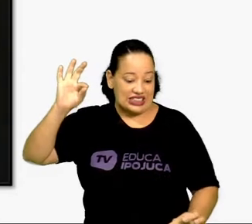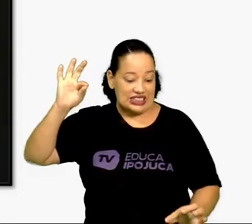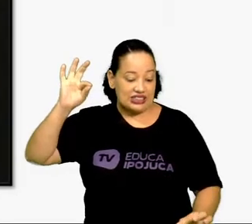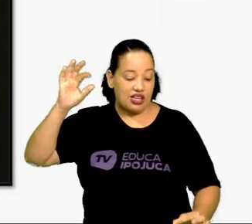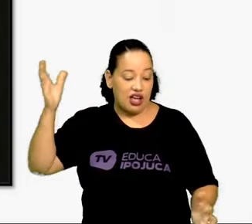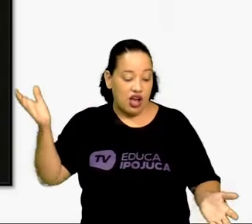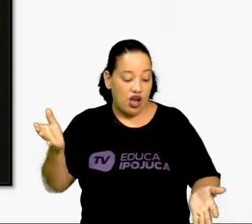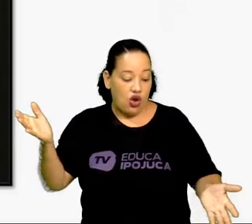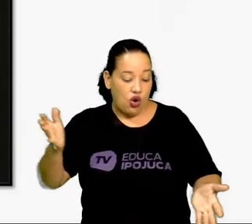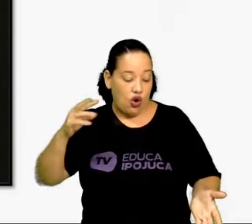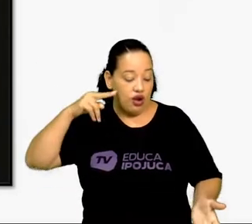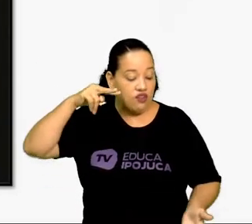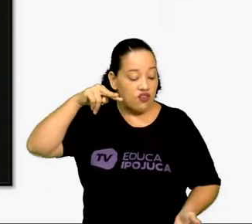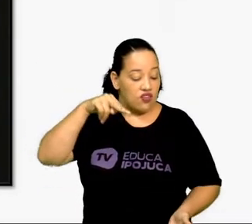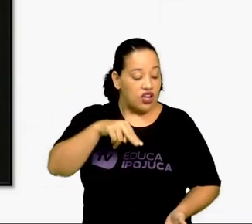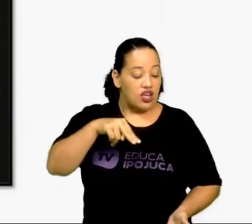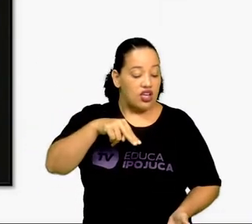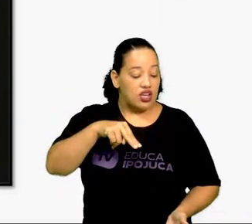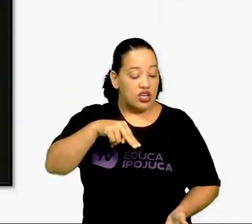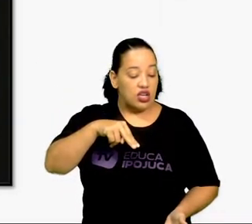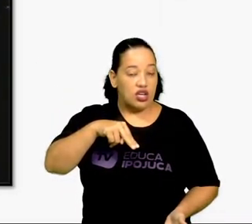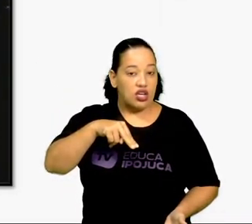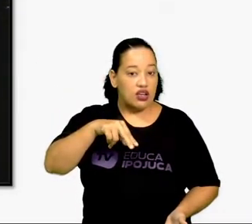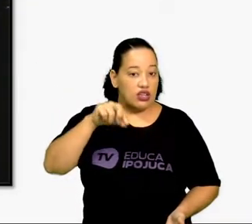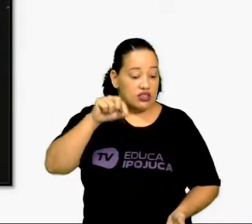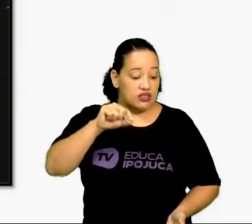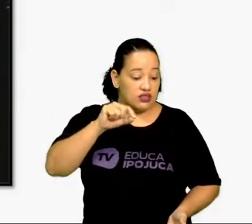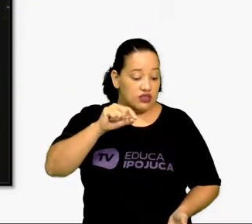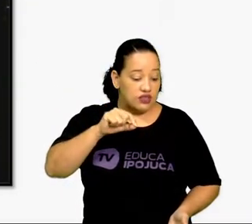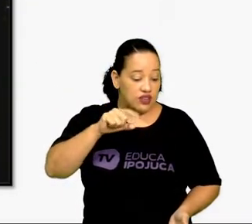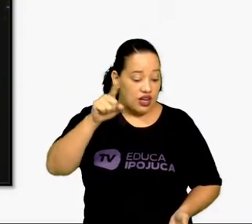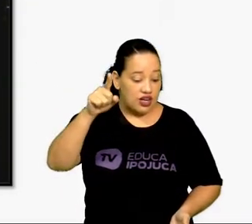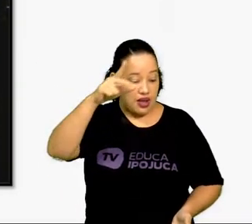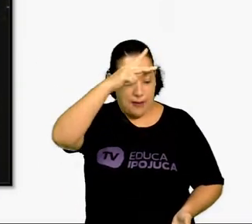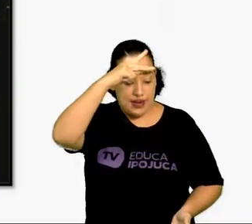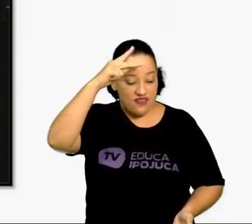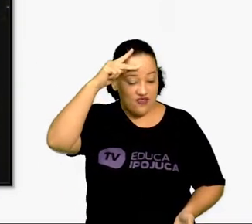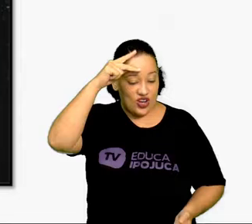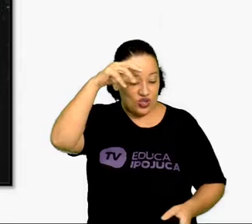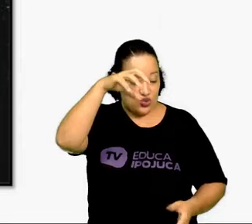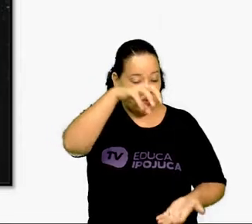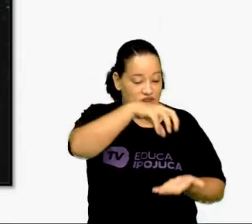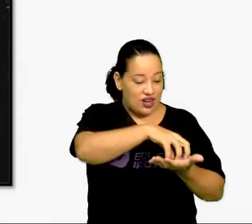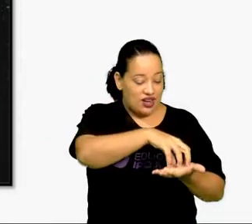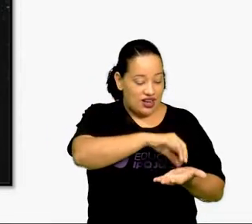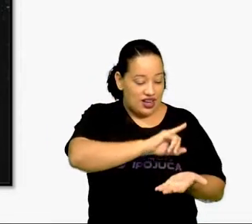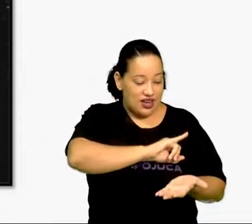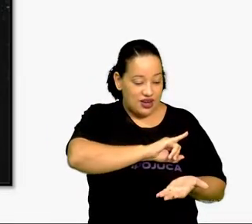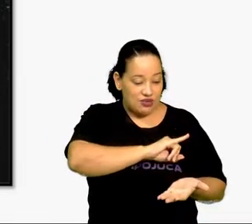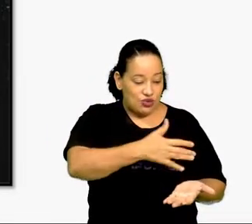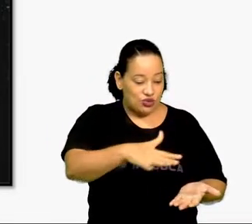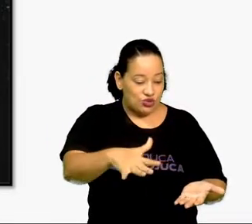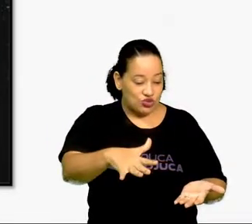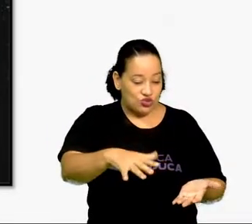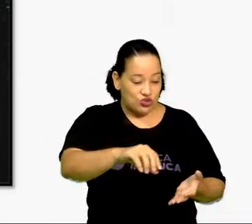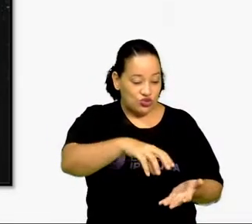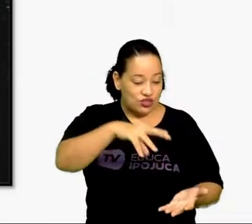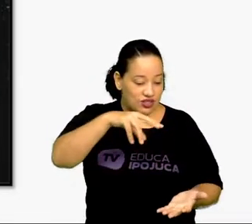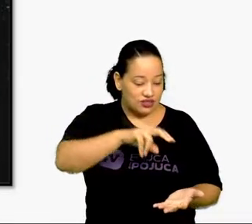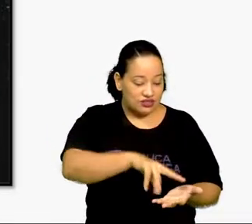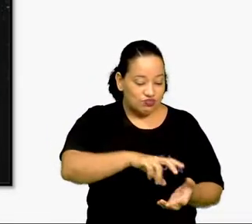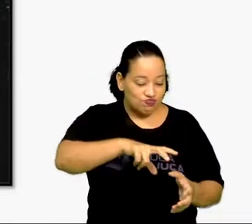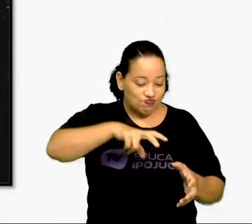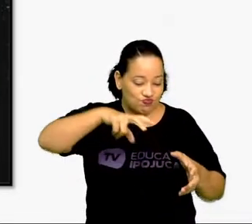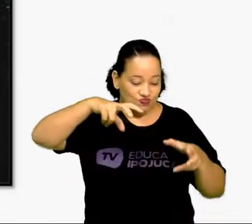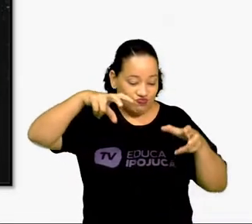do centro ali da prefeitura de Ipujuca. Olha onde chegou, atingiu a câmera de